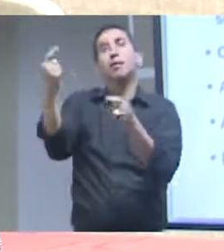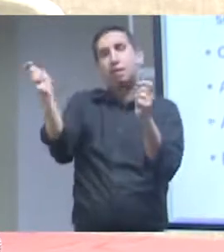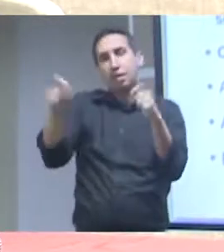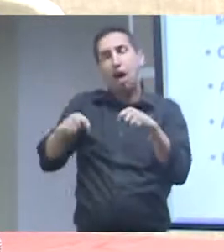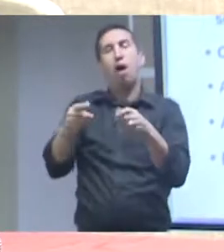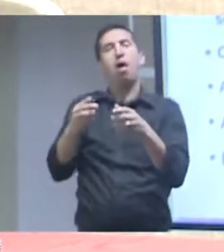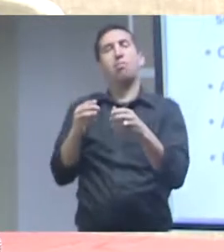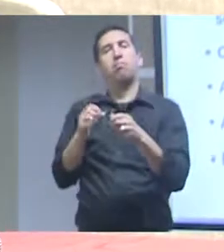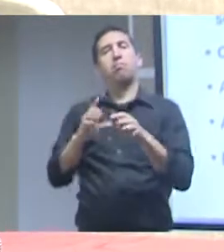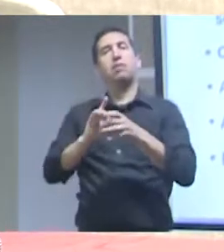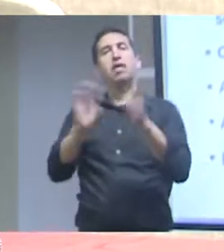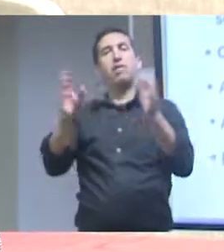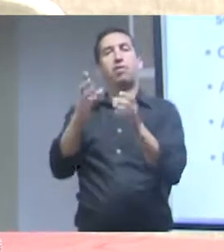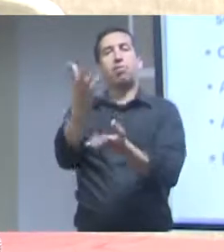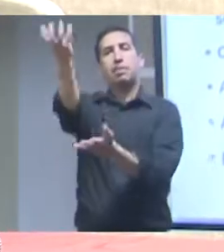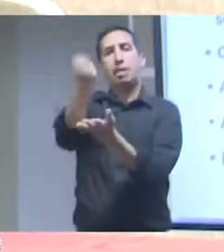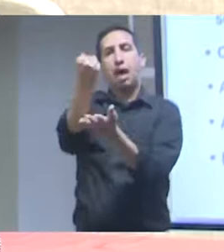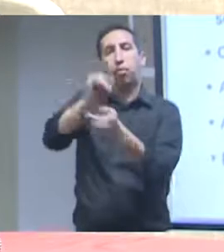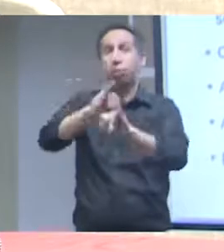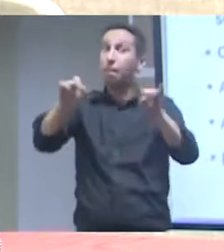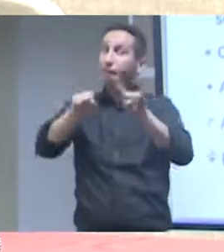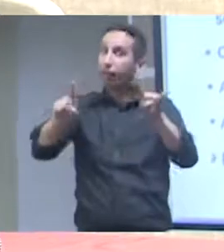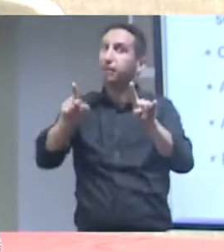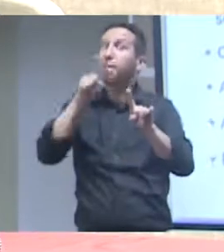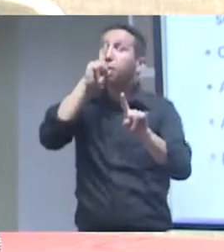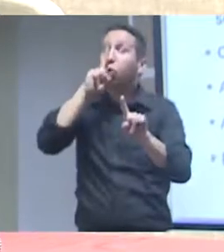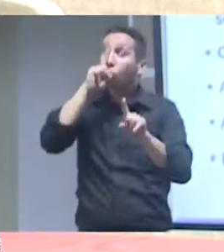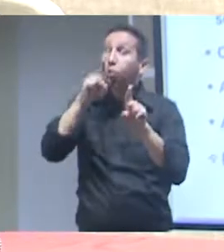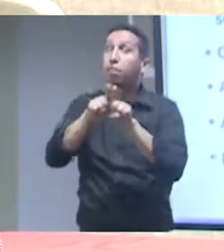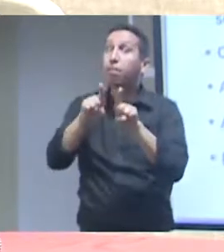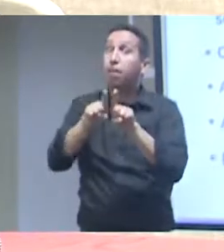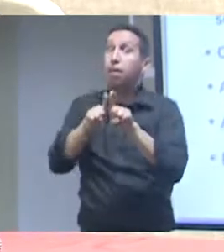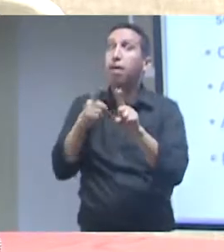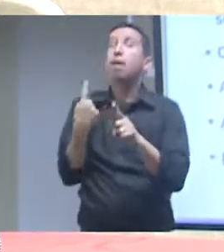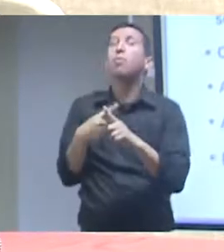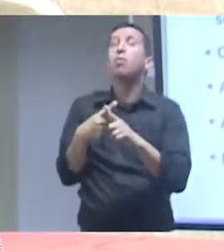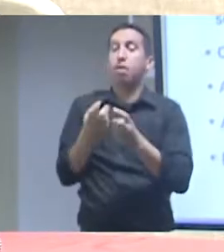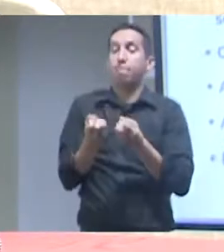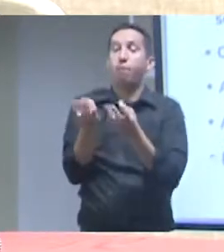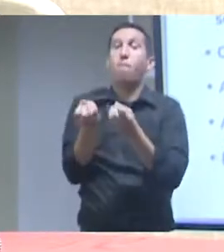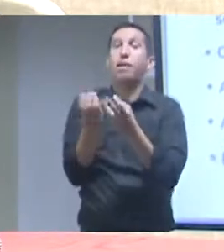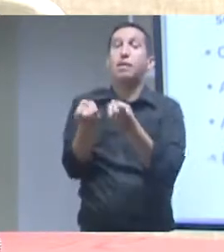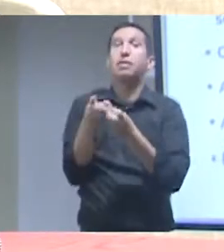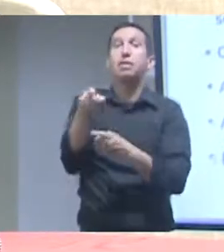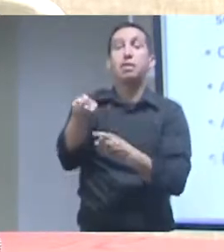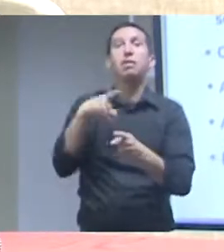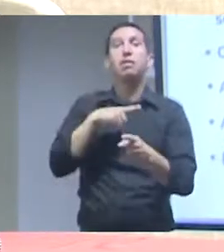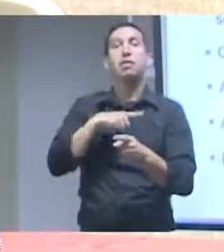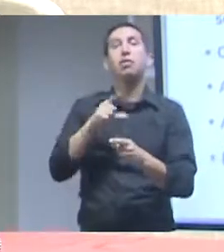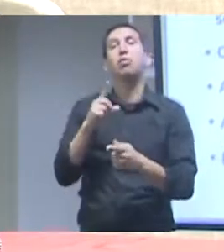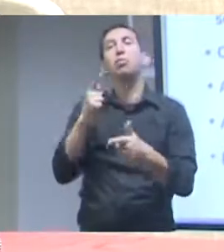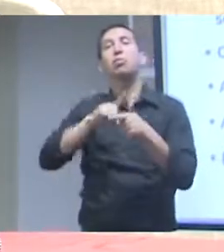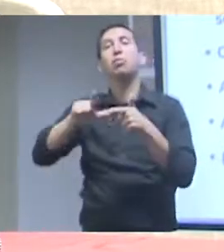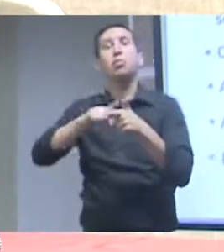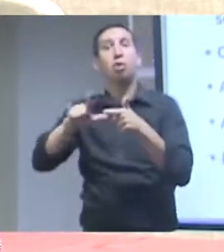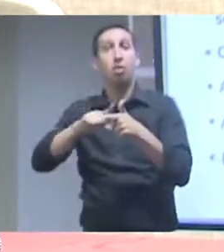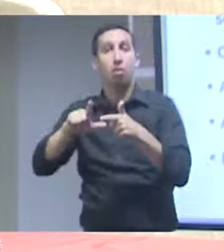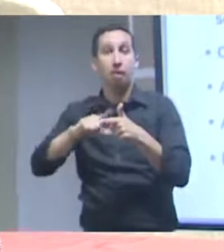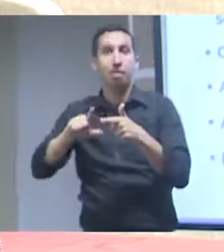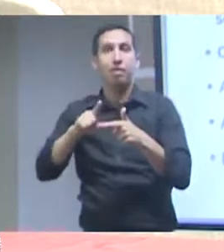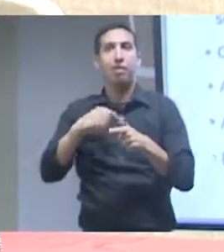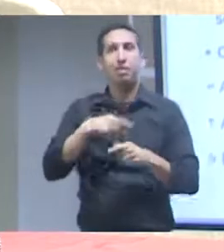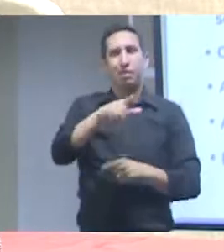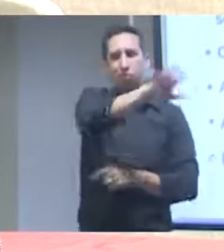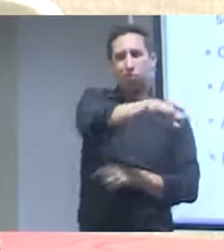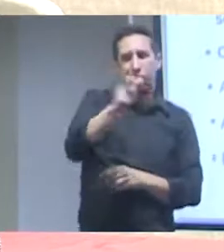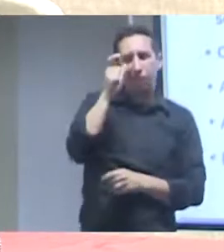perigosíssima em termos dos interesses, dos chamados free riders, dos interesses oportunistas sobre as